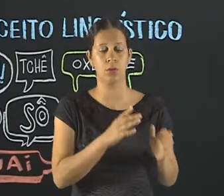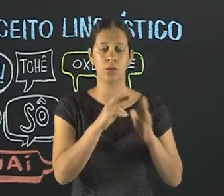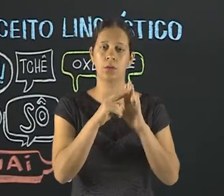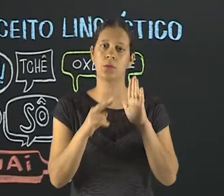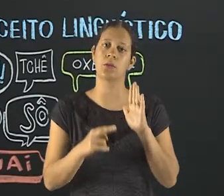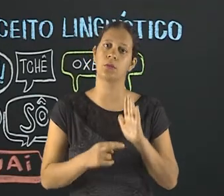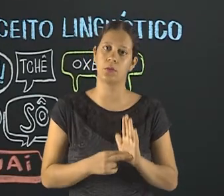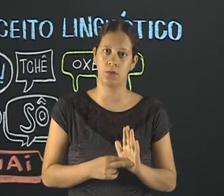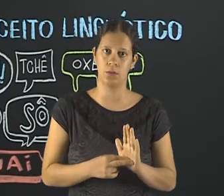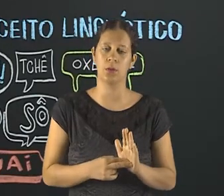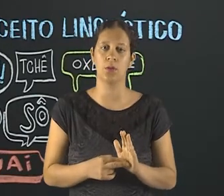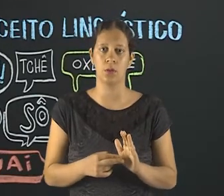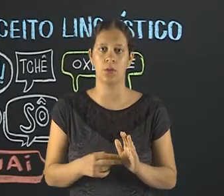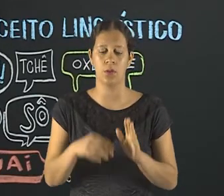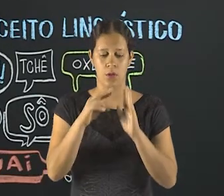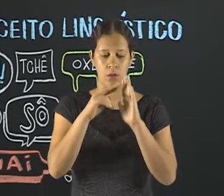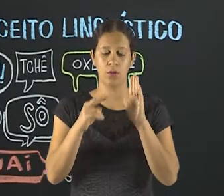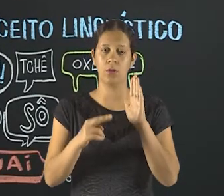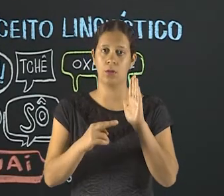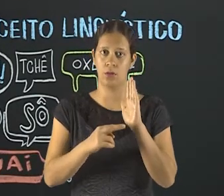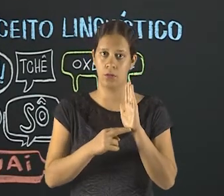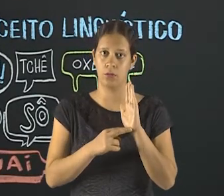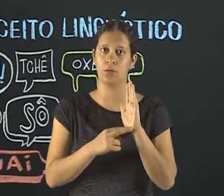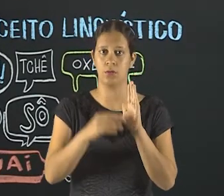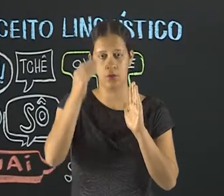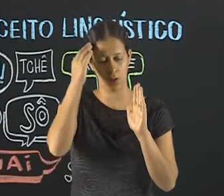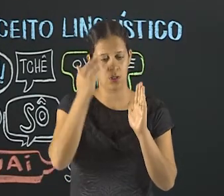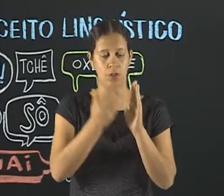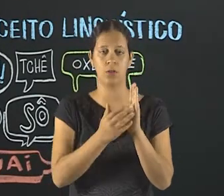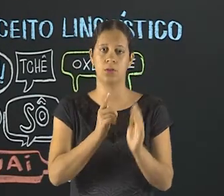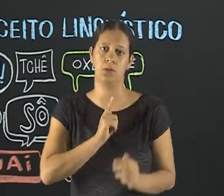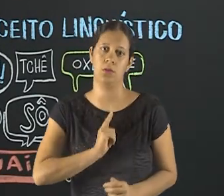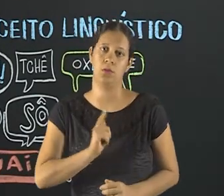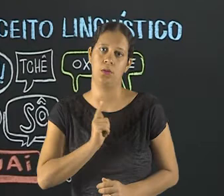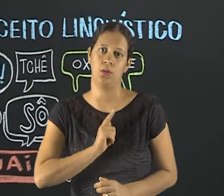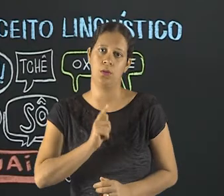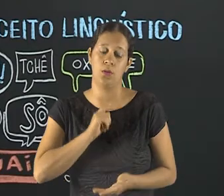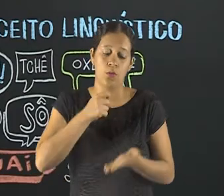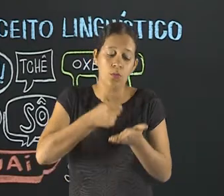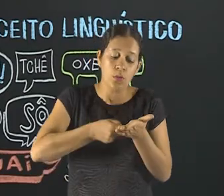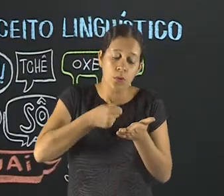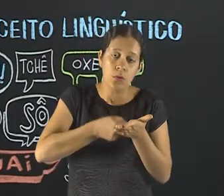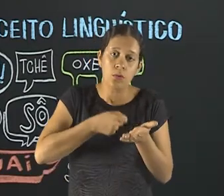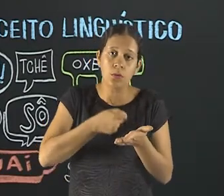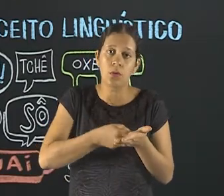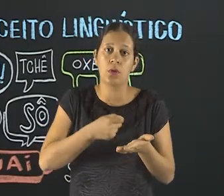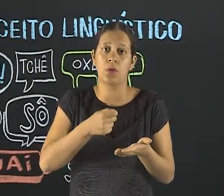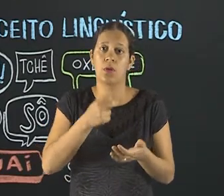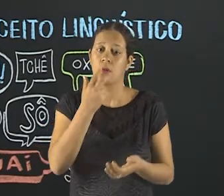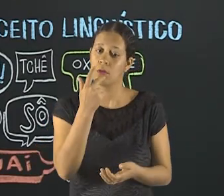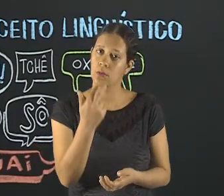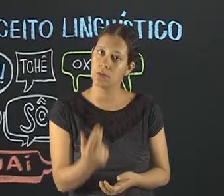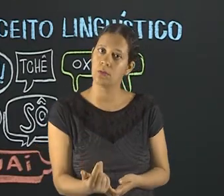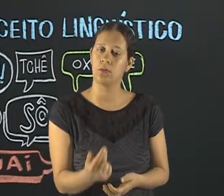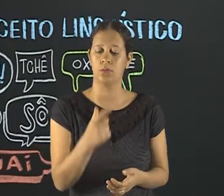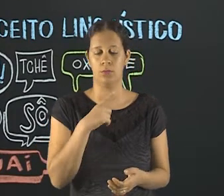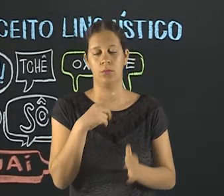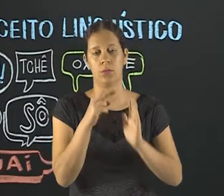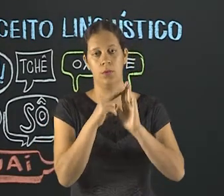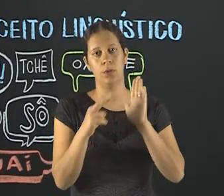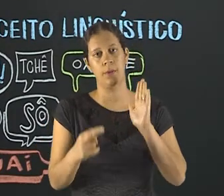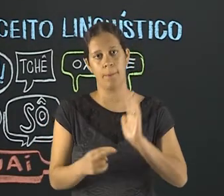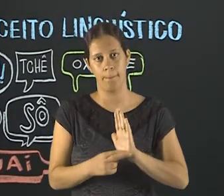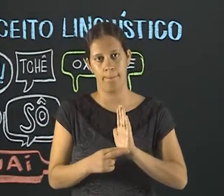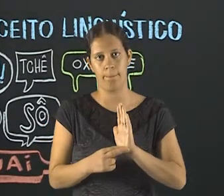regrado. E isso só acontece por conta da norma padrão, que respeita as regras gramaticais e nos obriga a compreender que a língua é regida por um sistema de